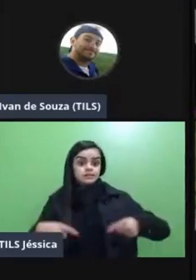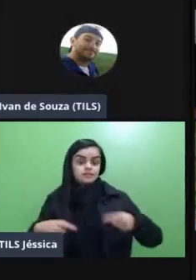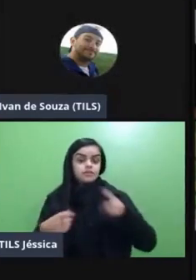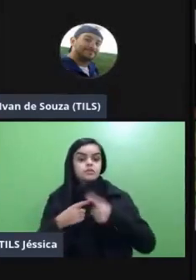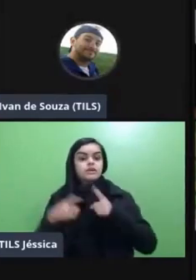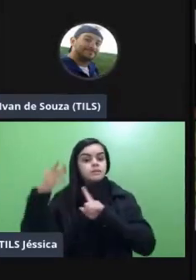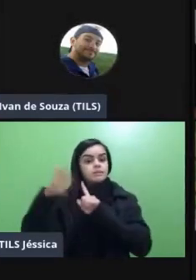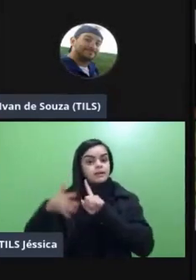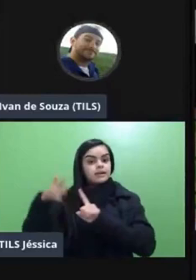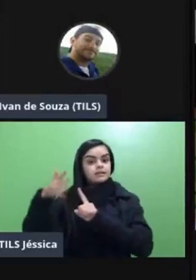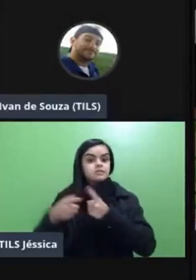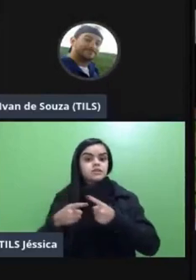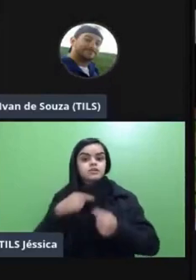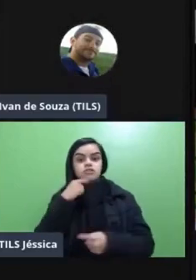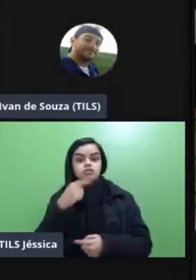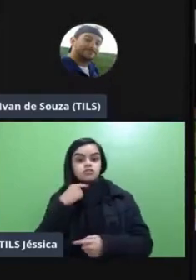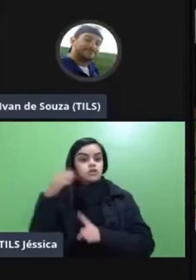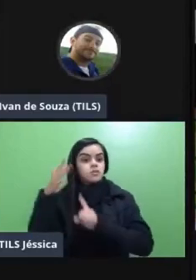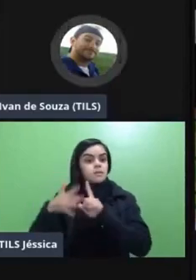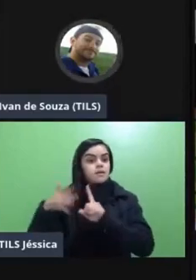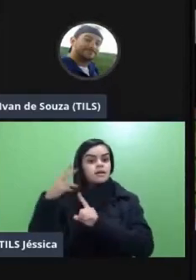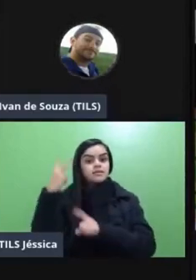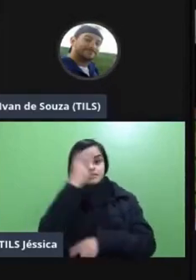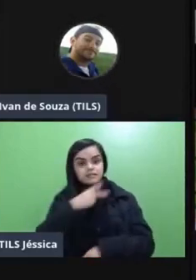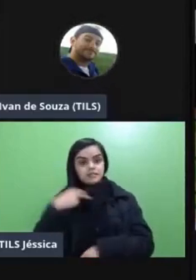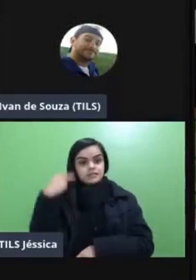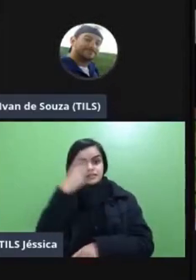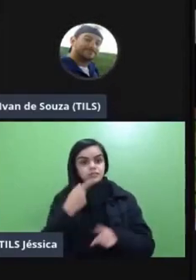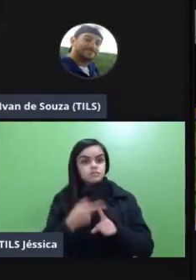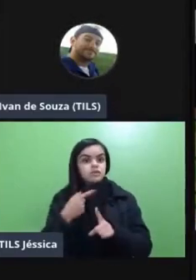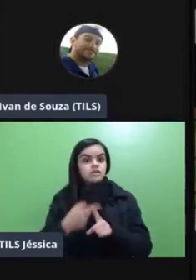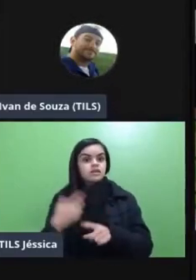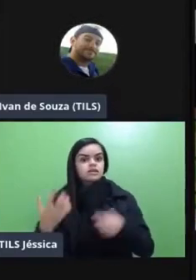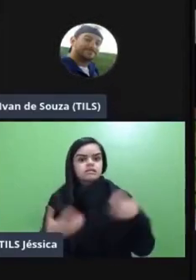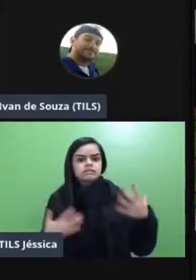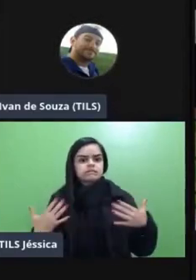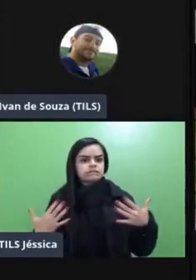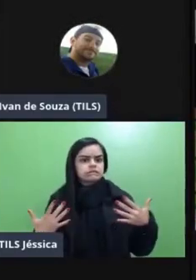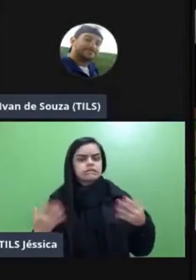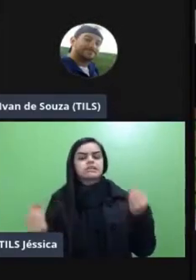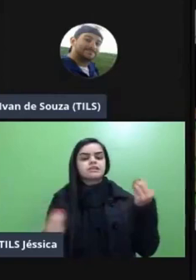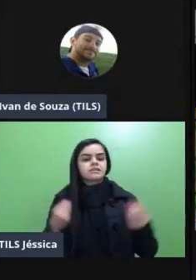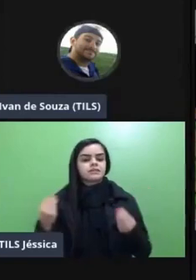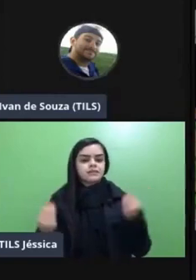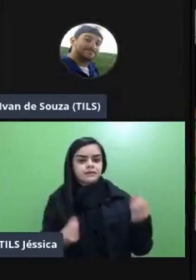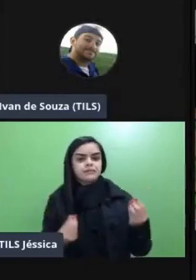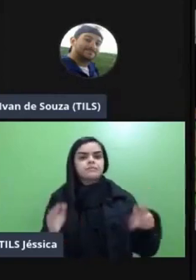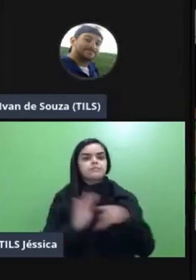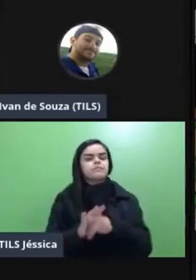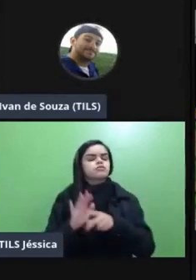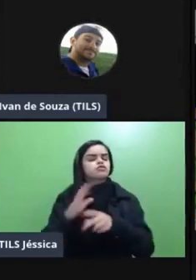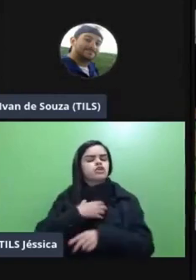uma palestra porque eu não consigo fazer mais uma palestra de duas horas porque eu tendo esse conhecimento tendo essa premissa dos estilos de aprendizagem